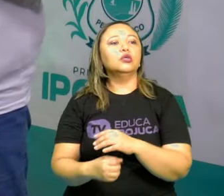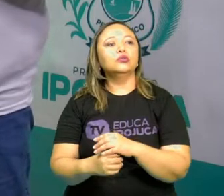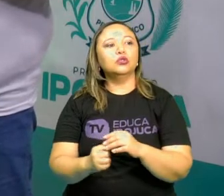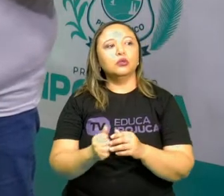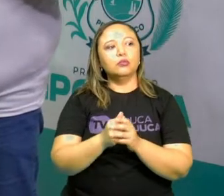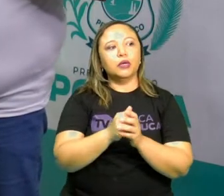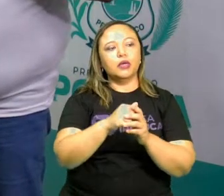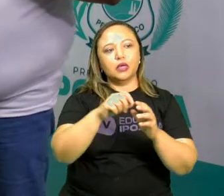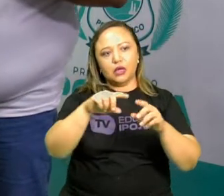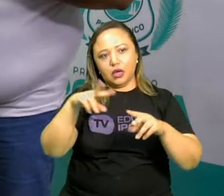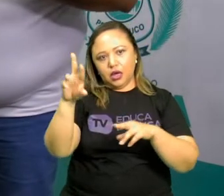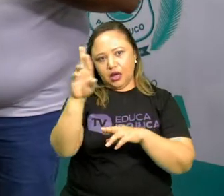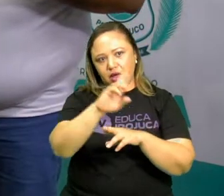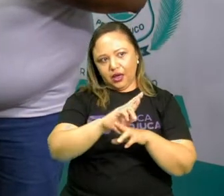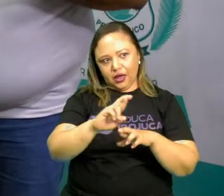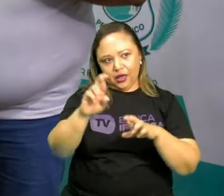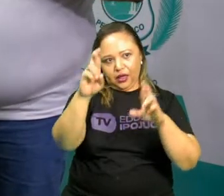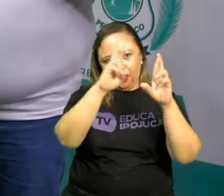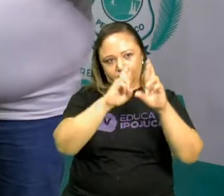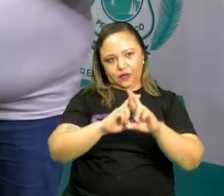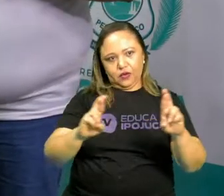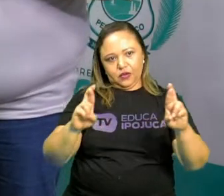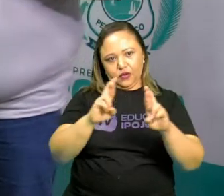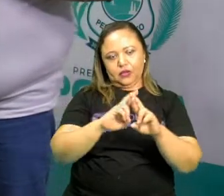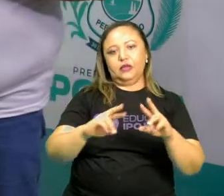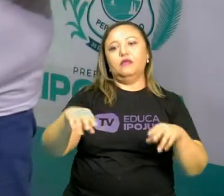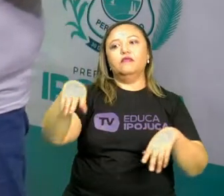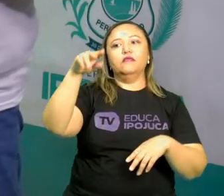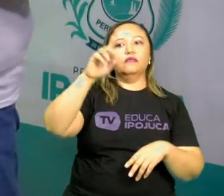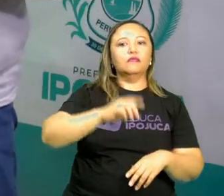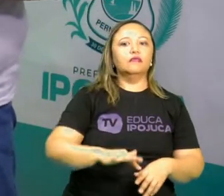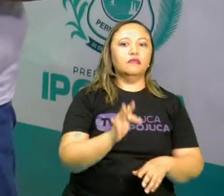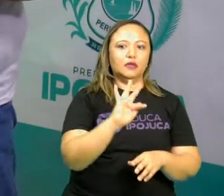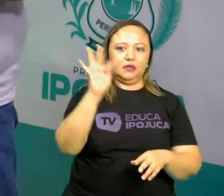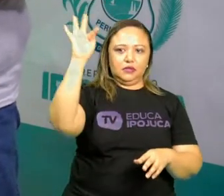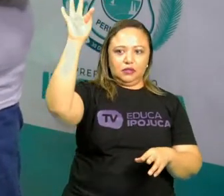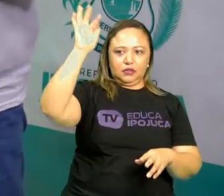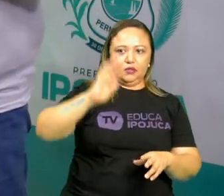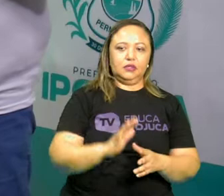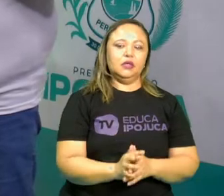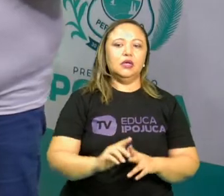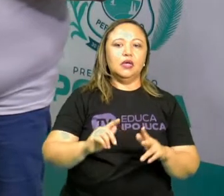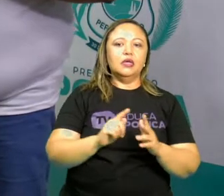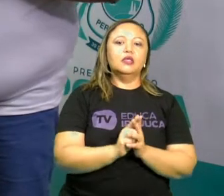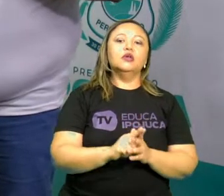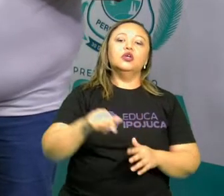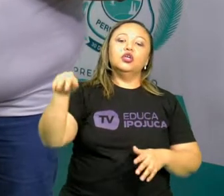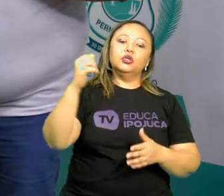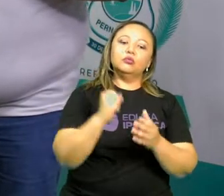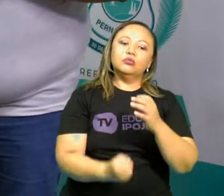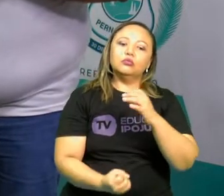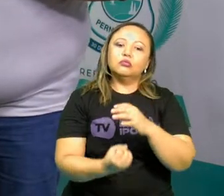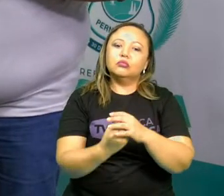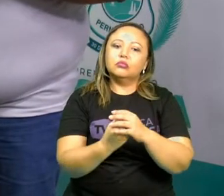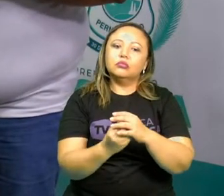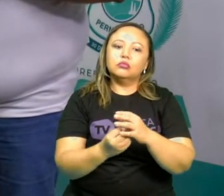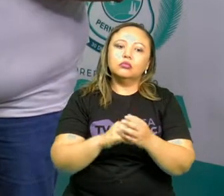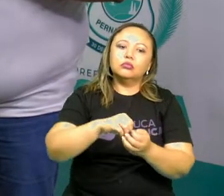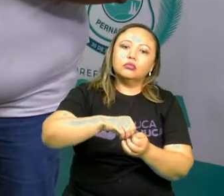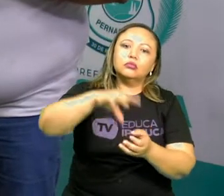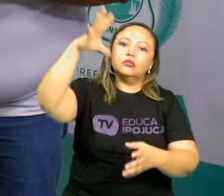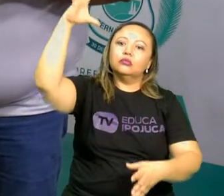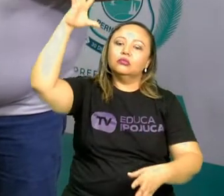revolução francesa, a revolução industrial e o surgimento do primeiro bloco